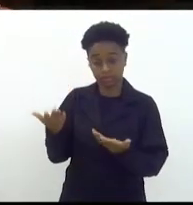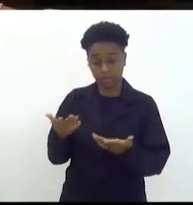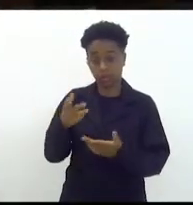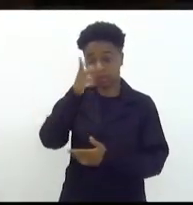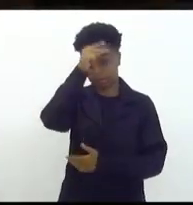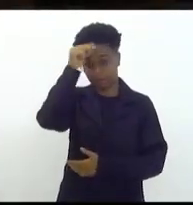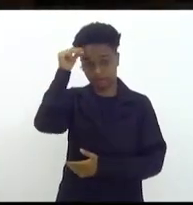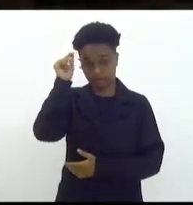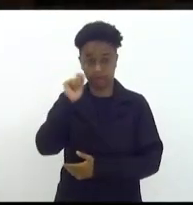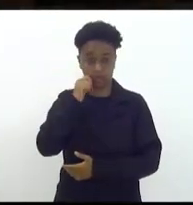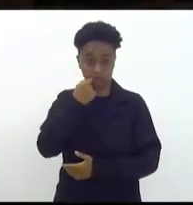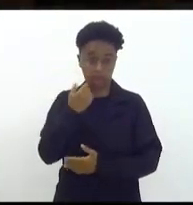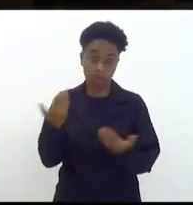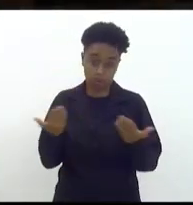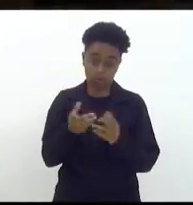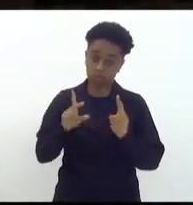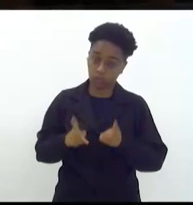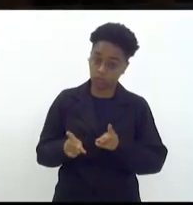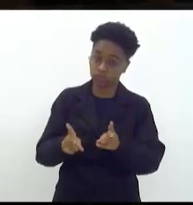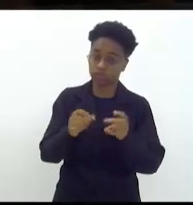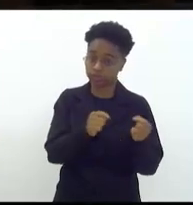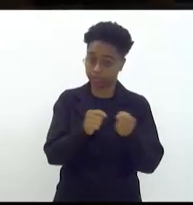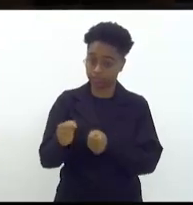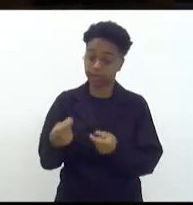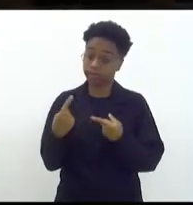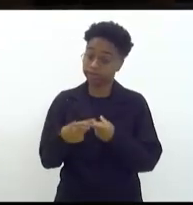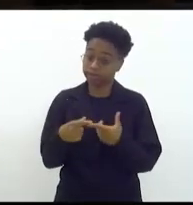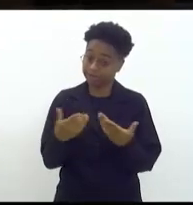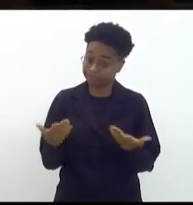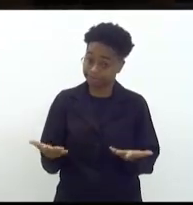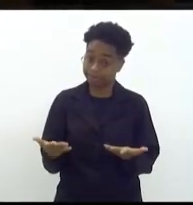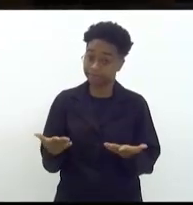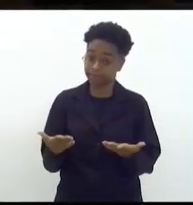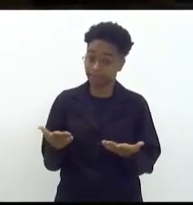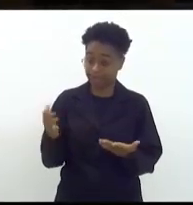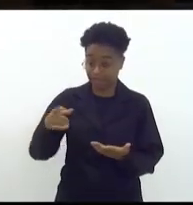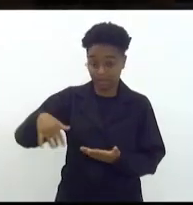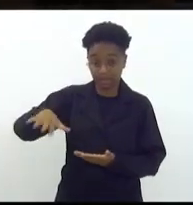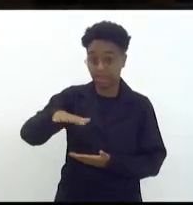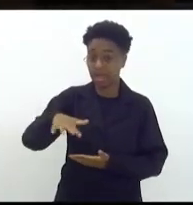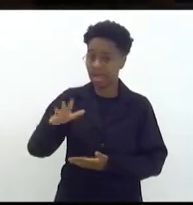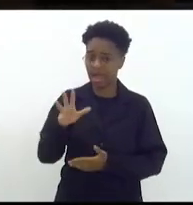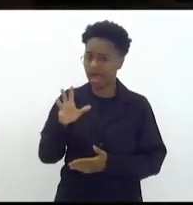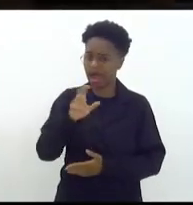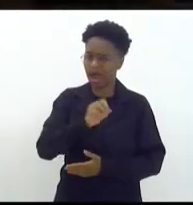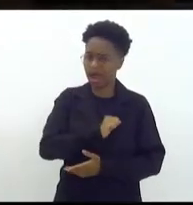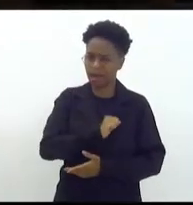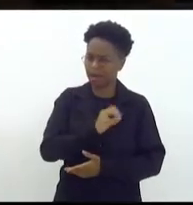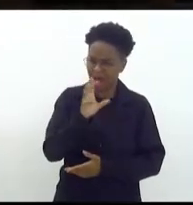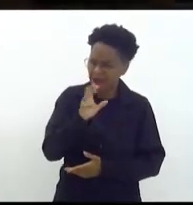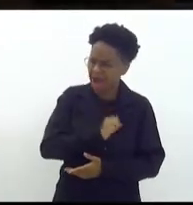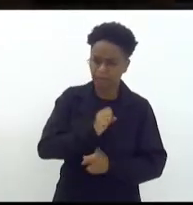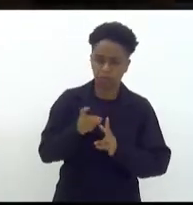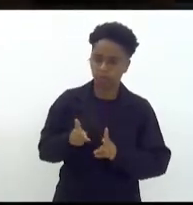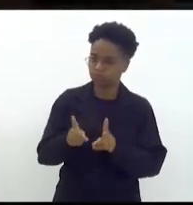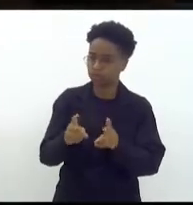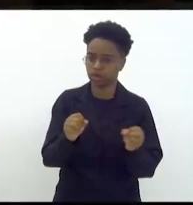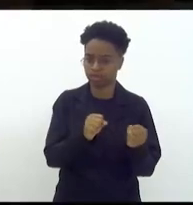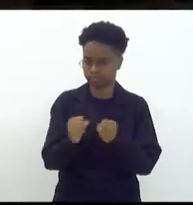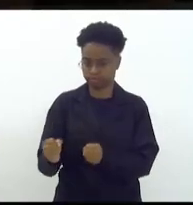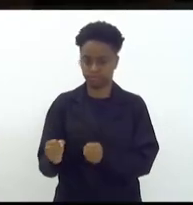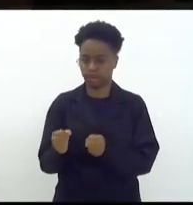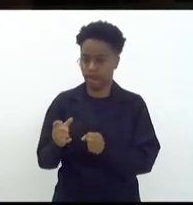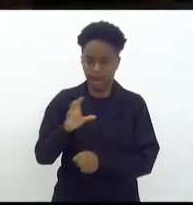prefeito Eduardo Paes que hoje ainda se mantém no poder porque afinal de contas esses caras adoram se manter adora adora se manter no poder